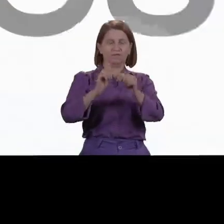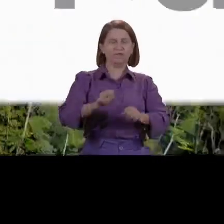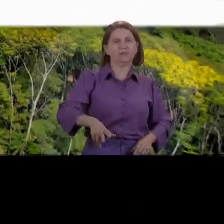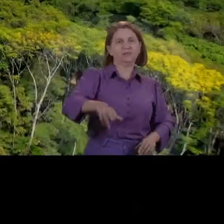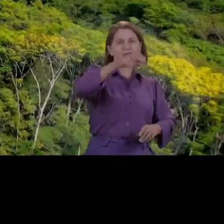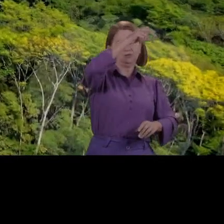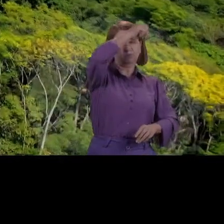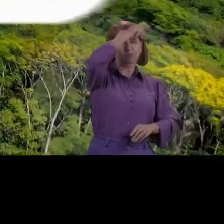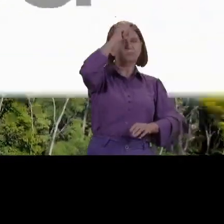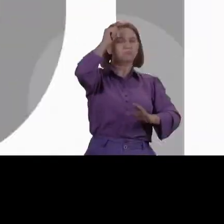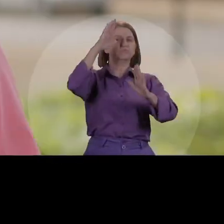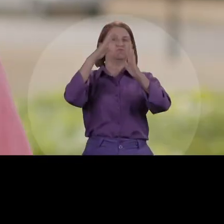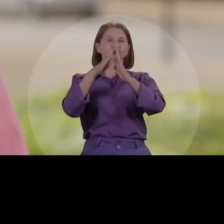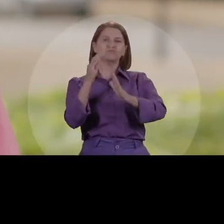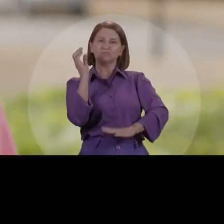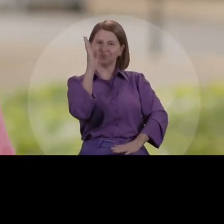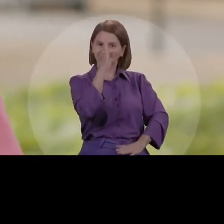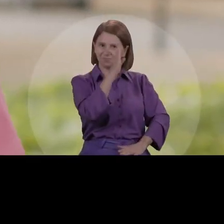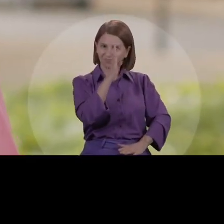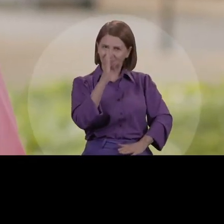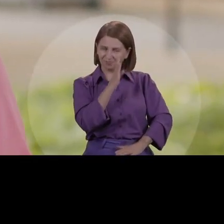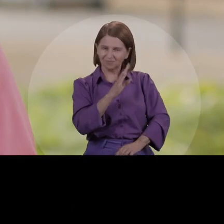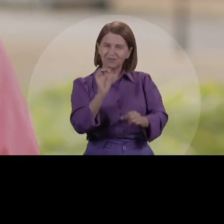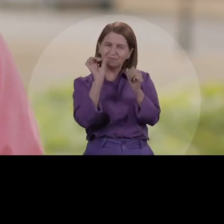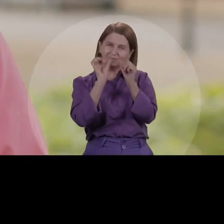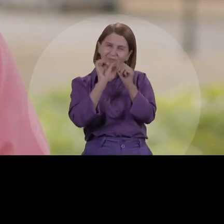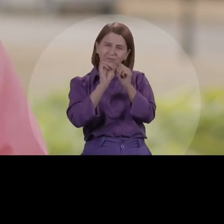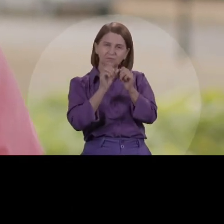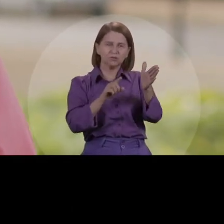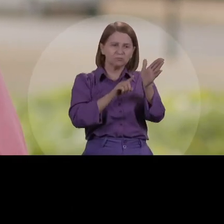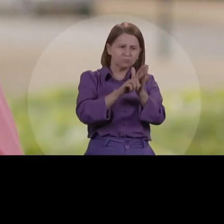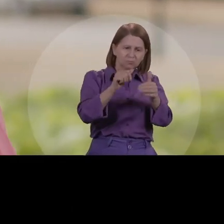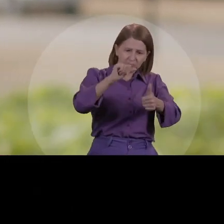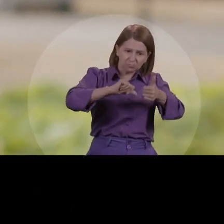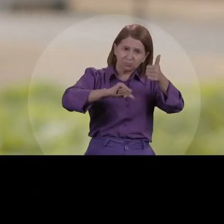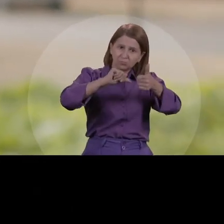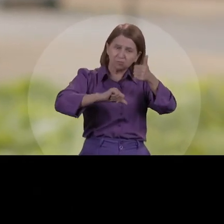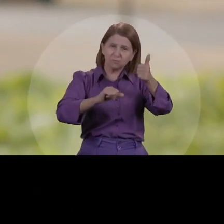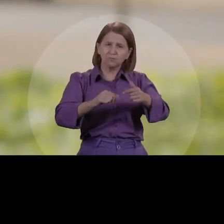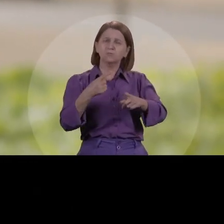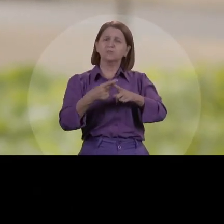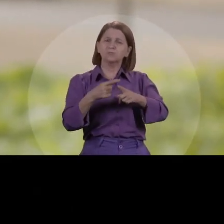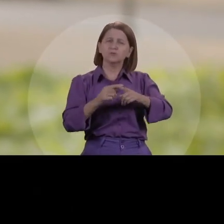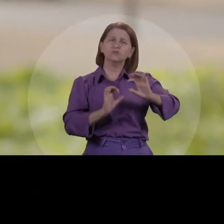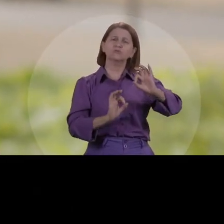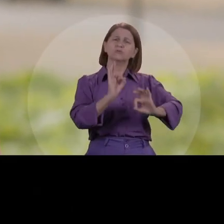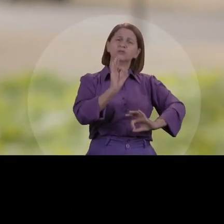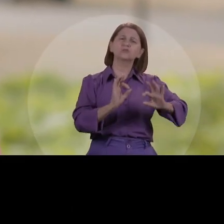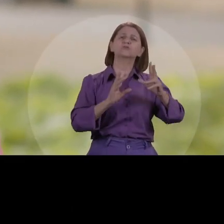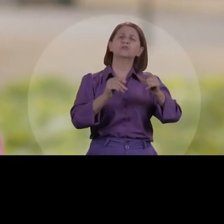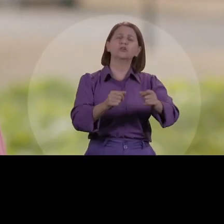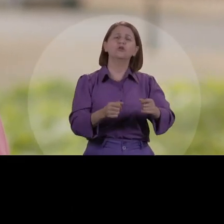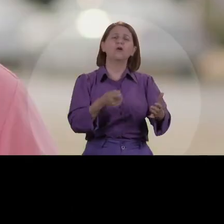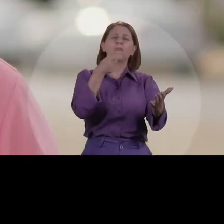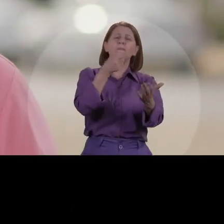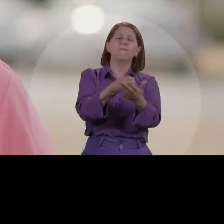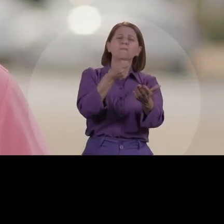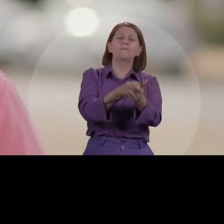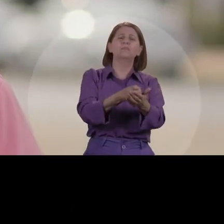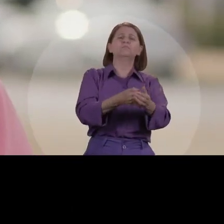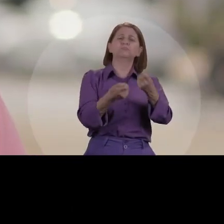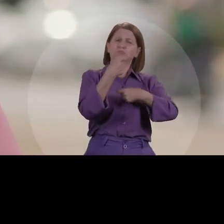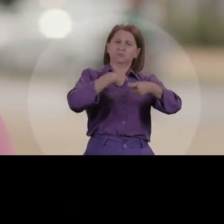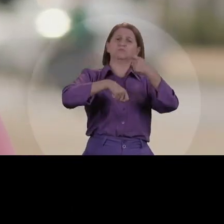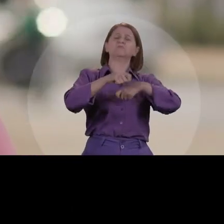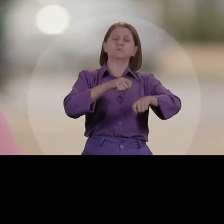do Brasil. Vamos fazer uma auditoria especializada e reestruturar os gastos da administração. É